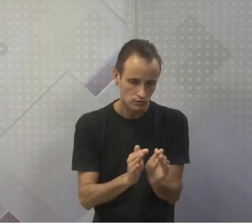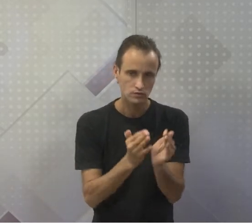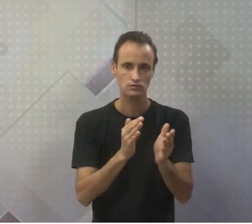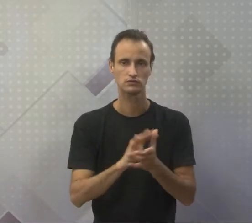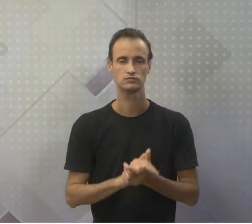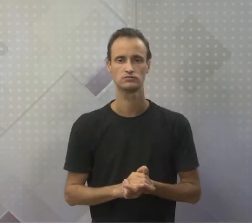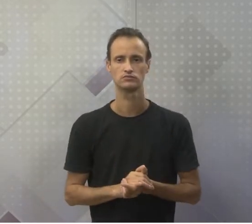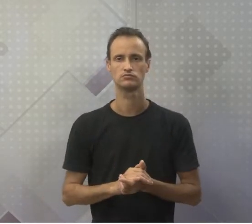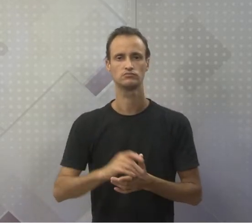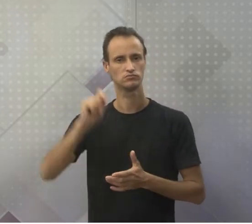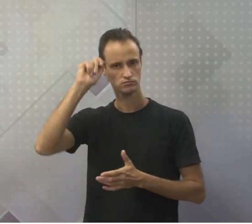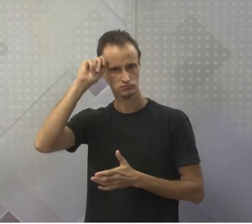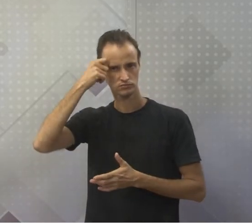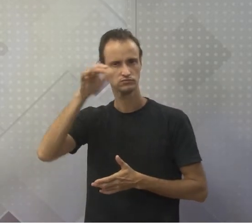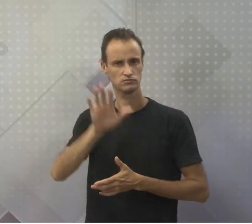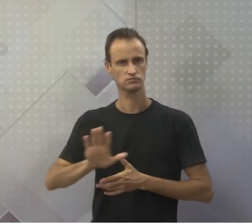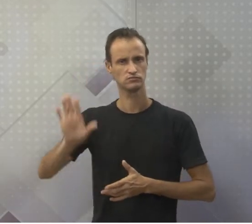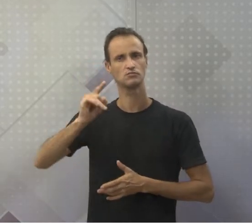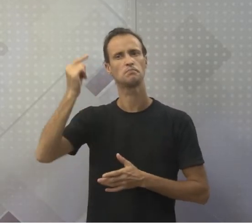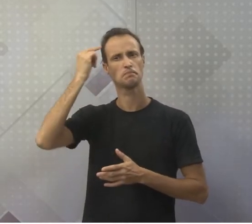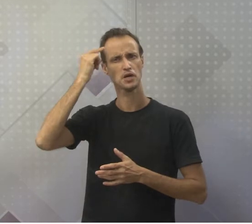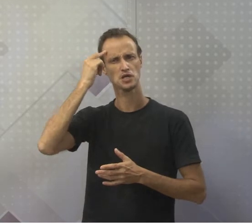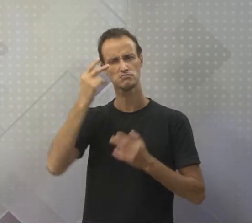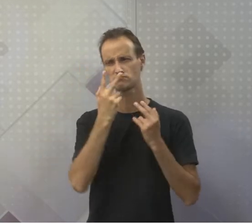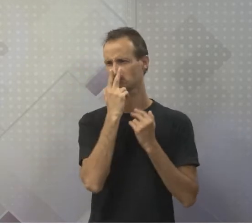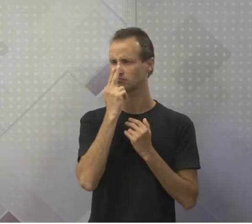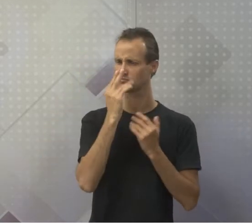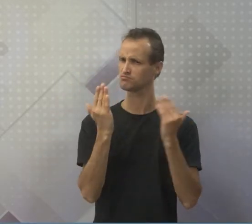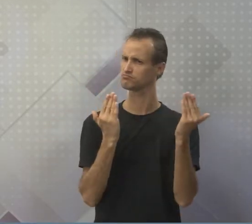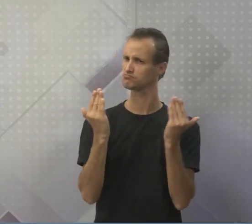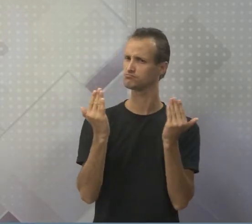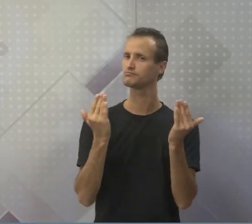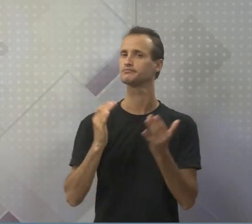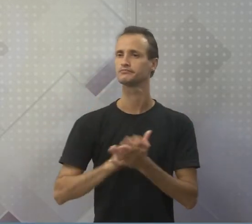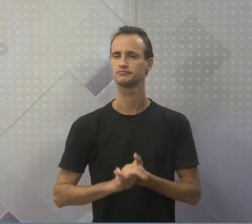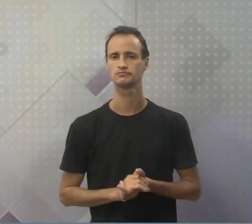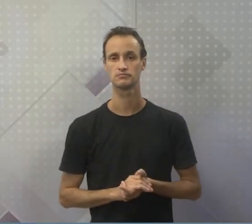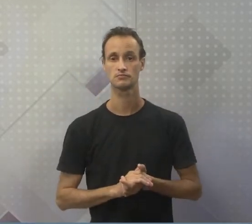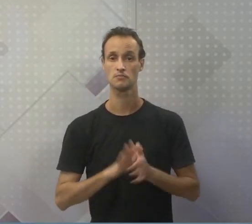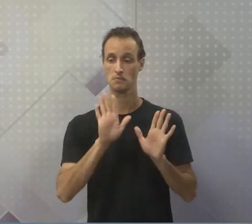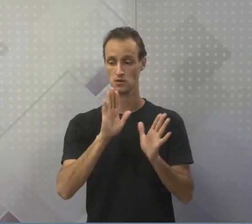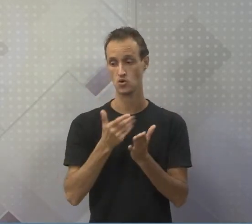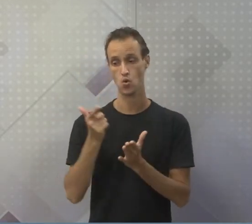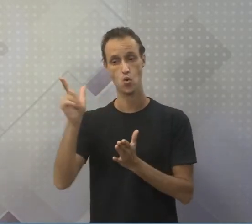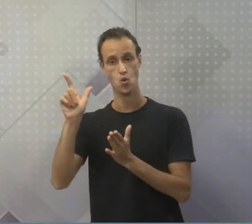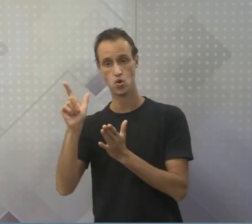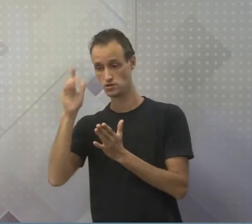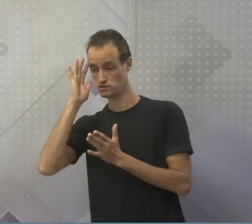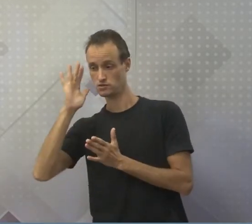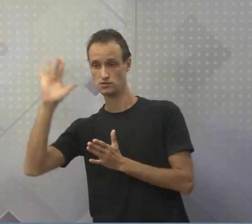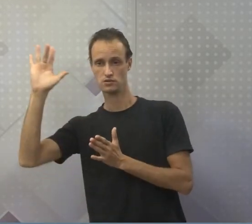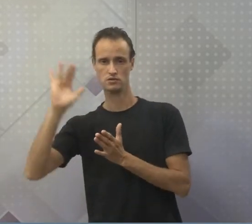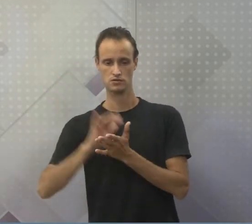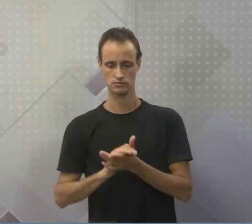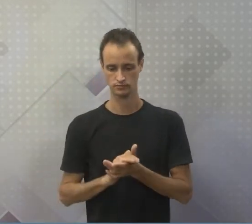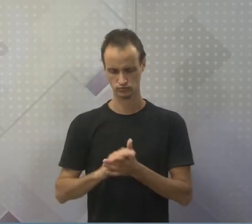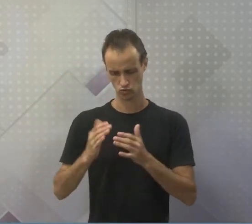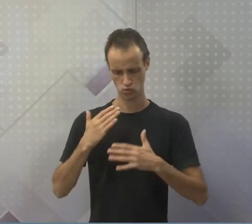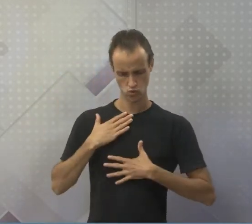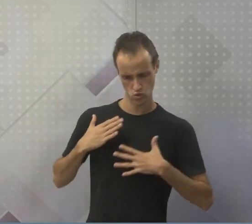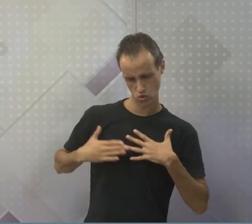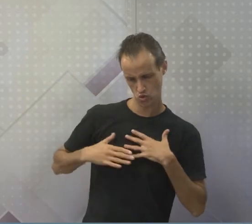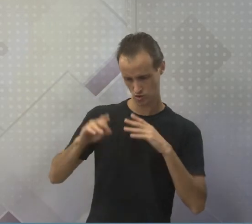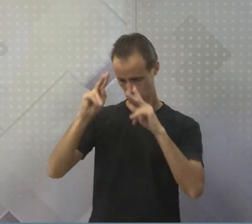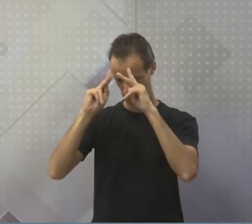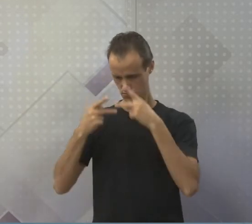Esses nativos africanos pensam do mesmo jeito que nós, mas por outro caminho. Diz assim, para dar corpo aos primeiros seres